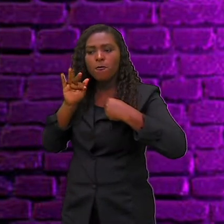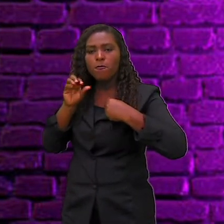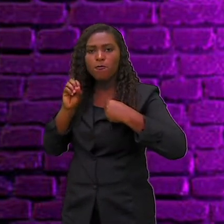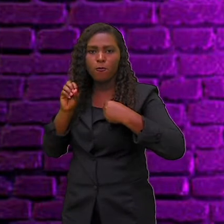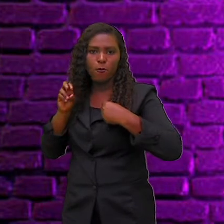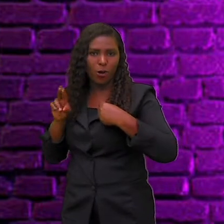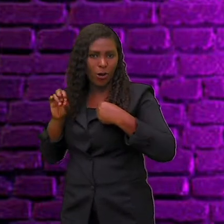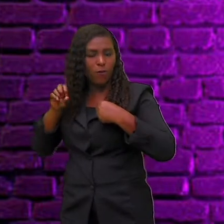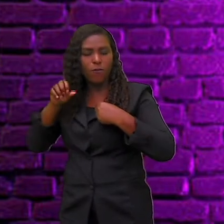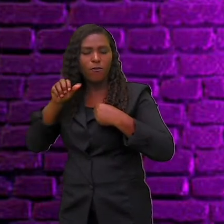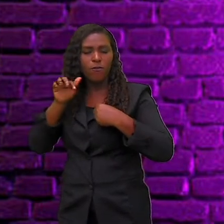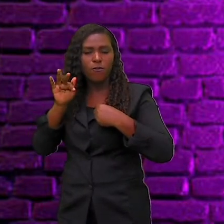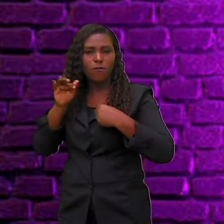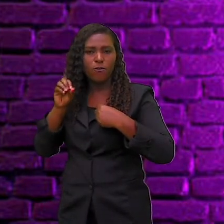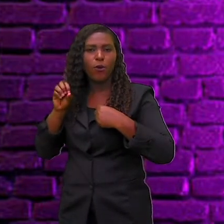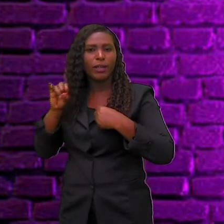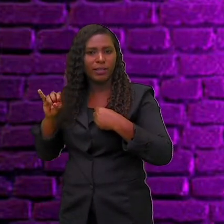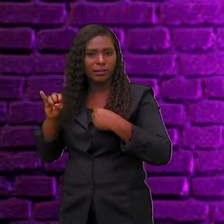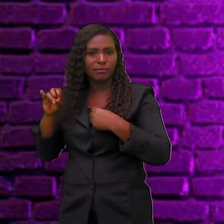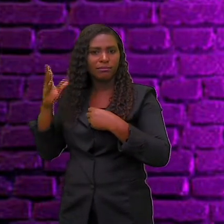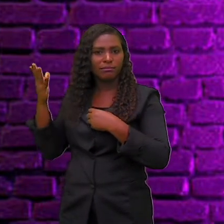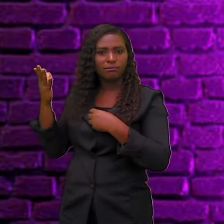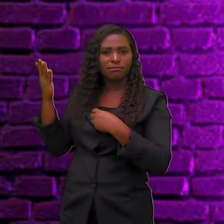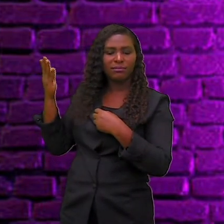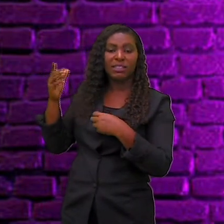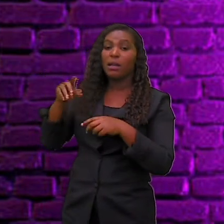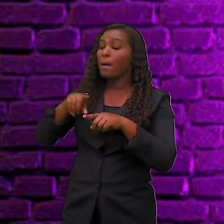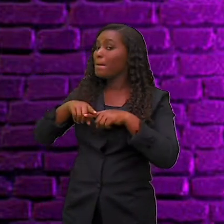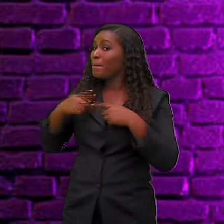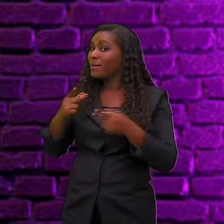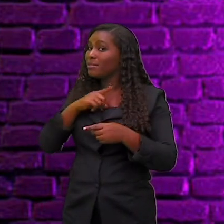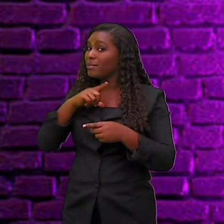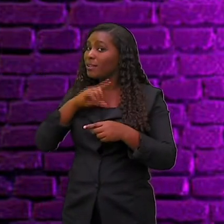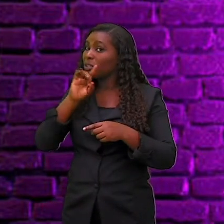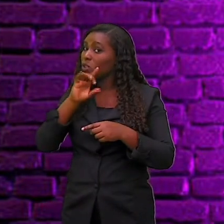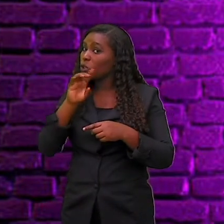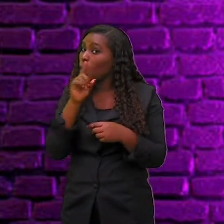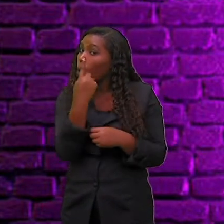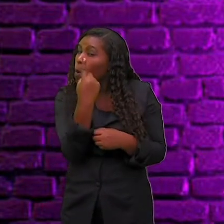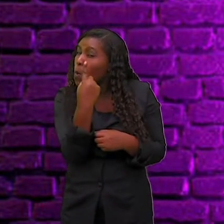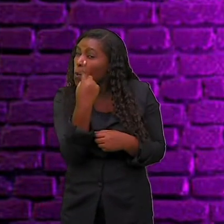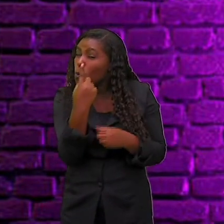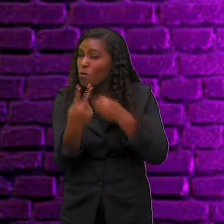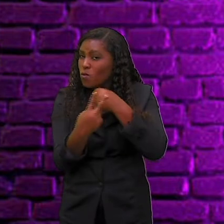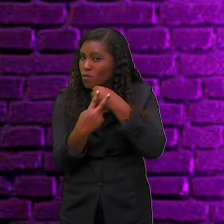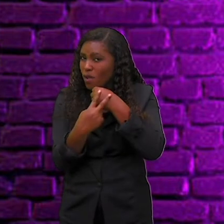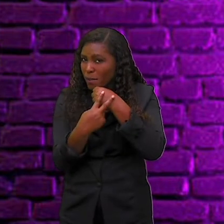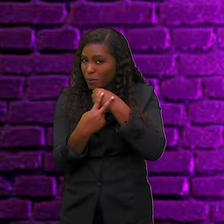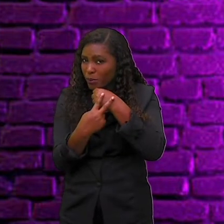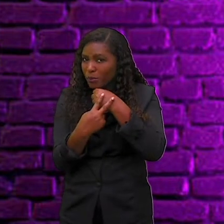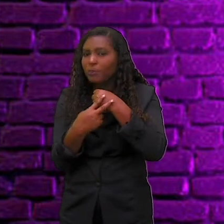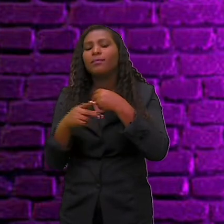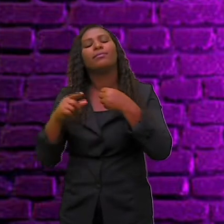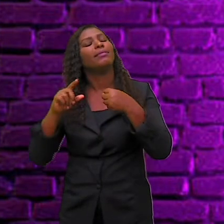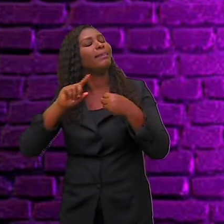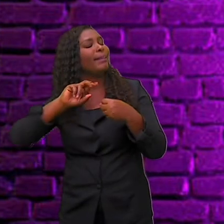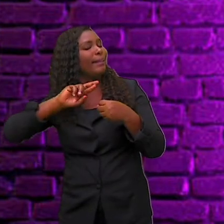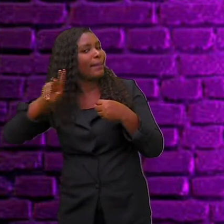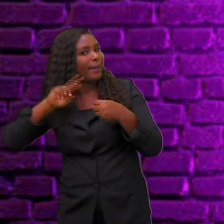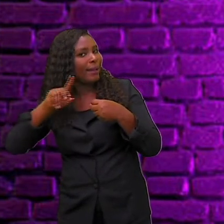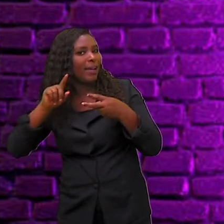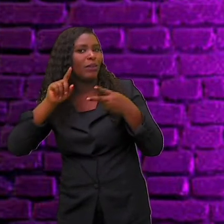temos só um verbo nessa oração? Não. Não, nós não temos só um verbo. Qual que é o outro verbo aí?